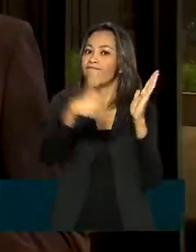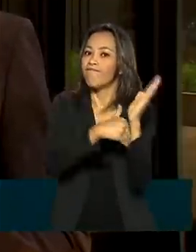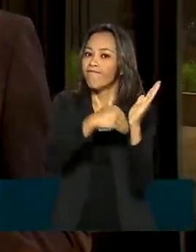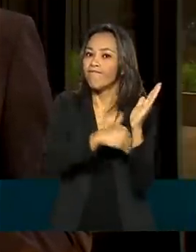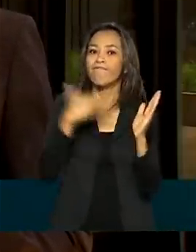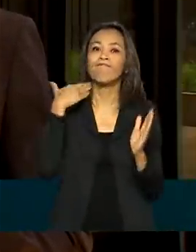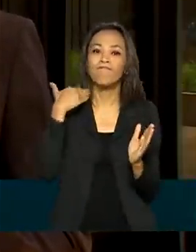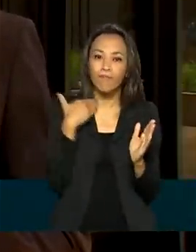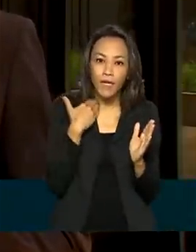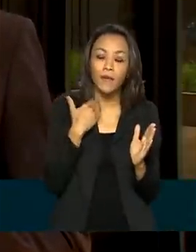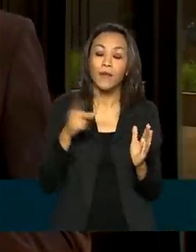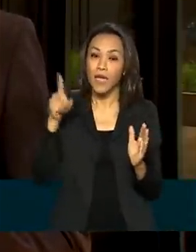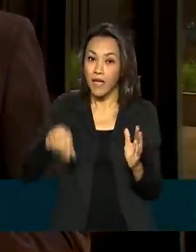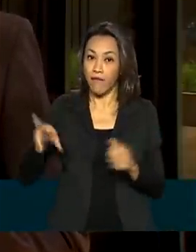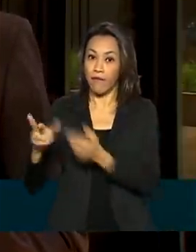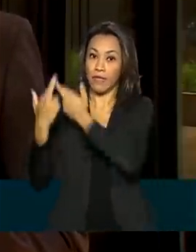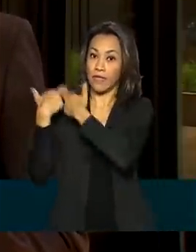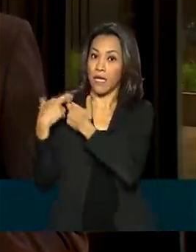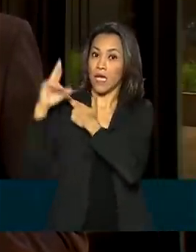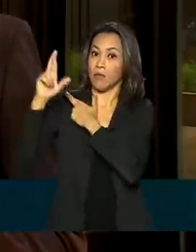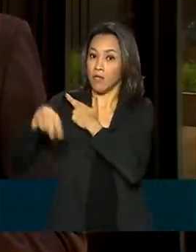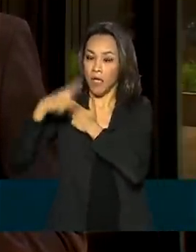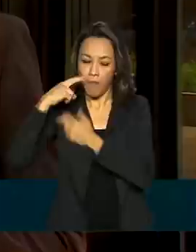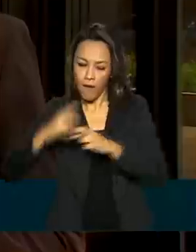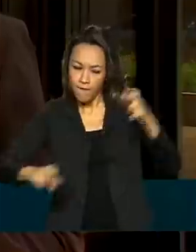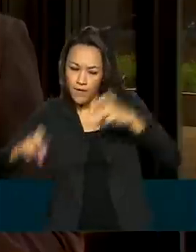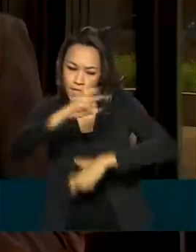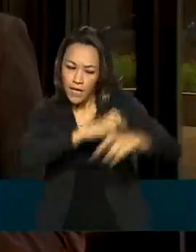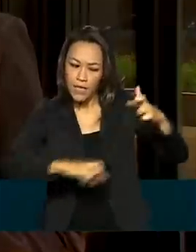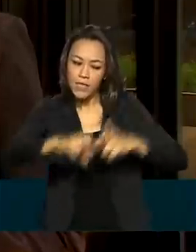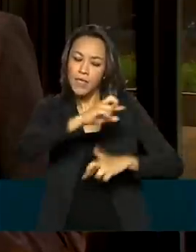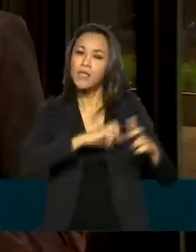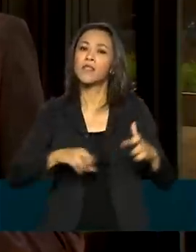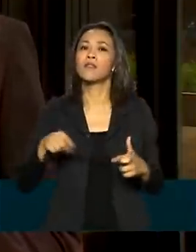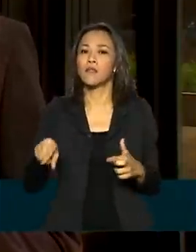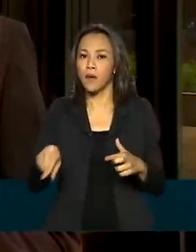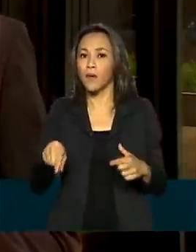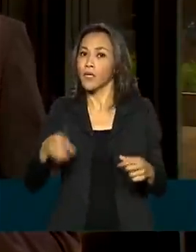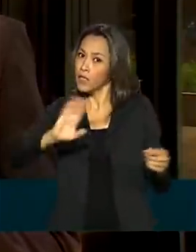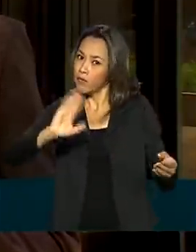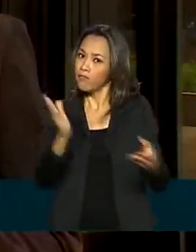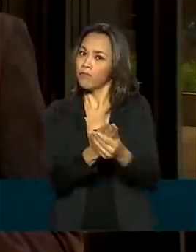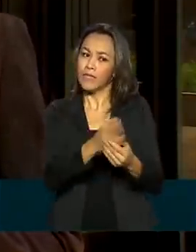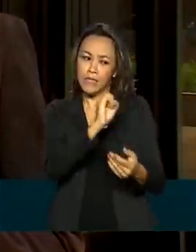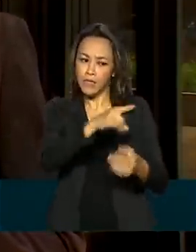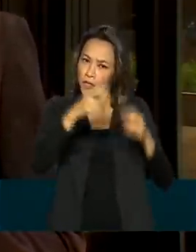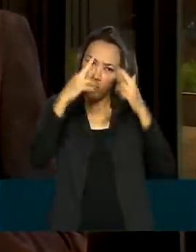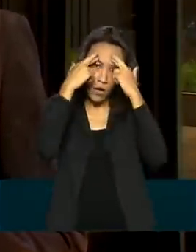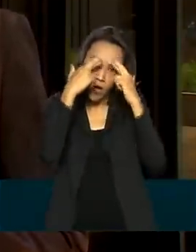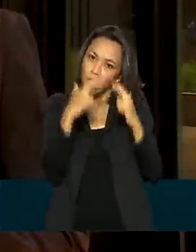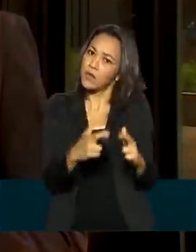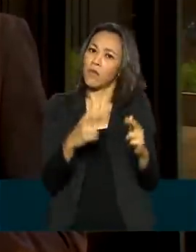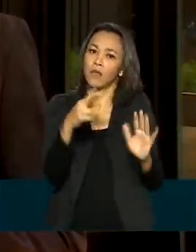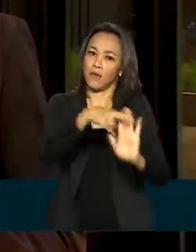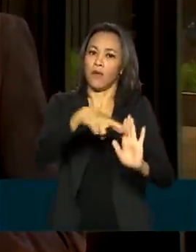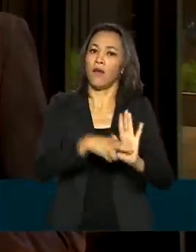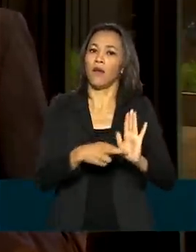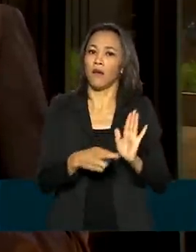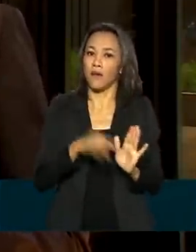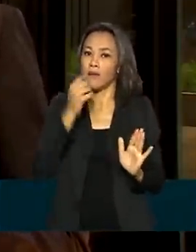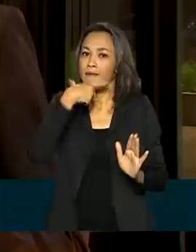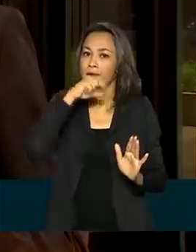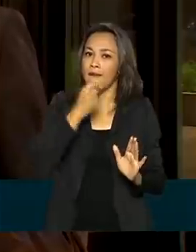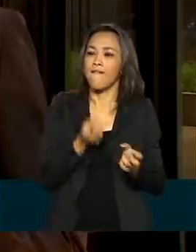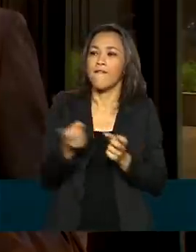responsável pela fiscalização e punição das instituições participantes que não cumprirem as regras. Quem divulgar